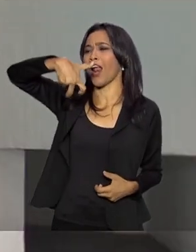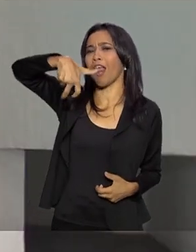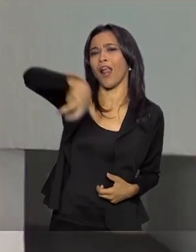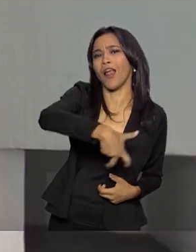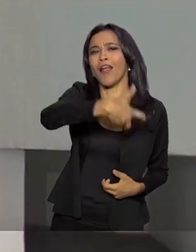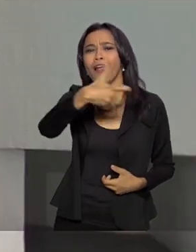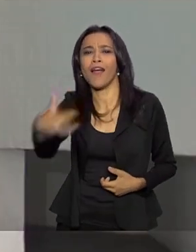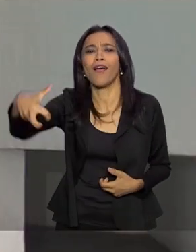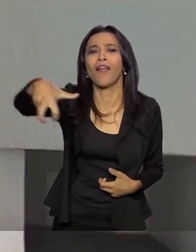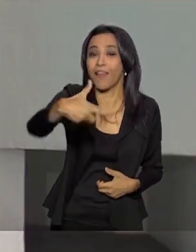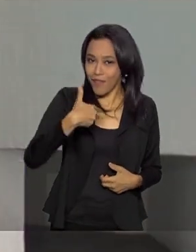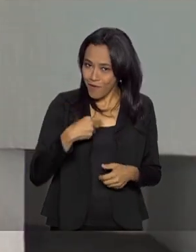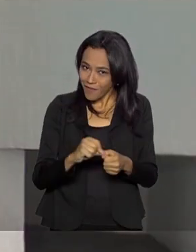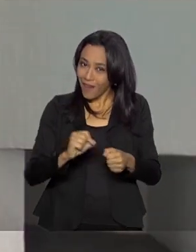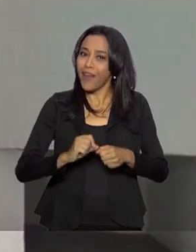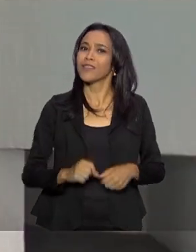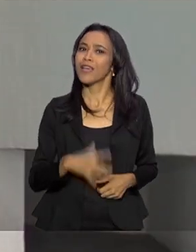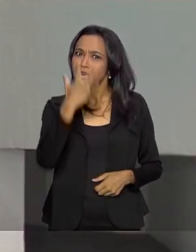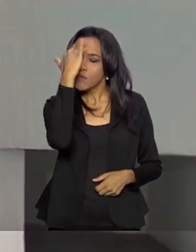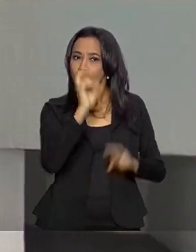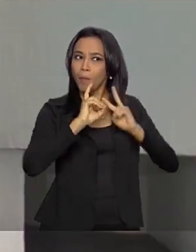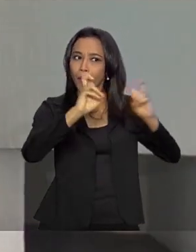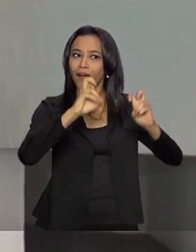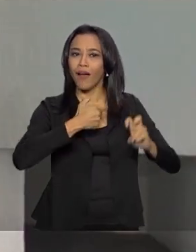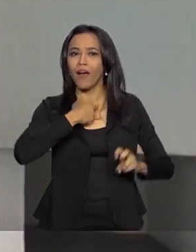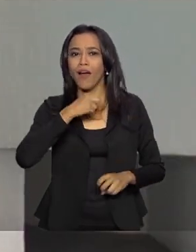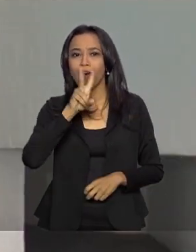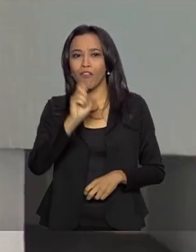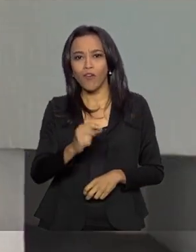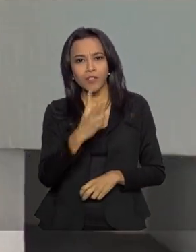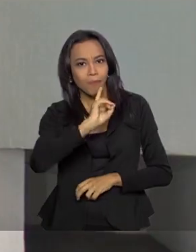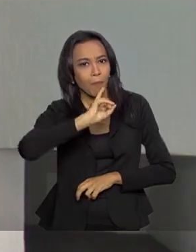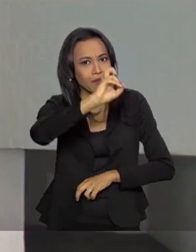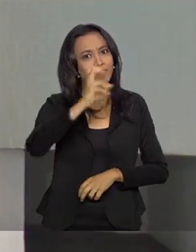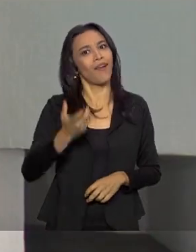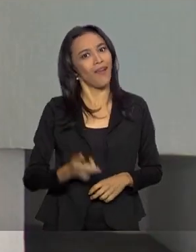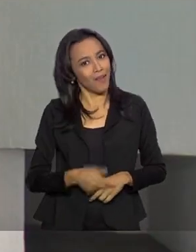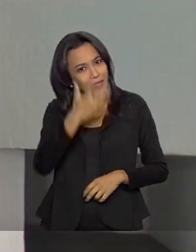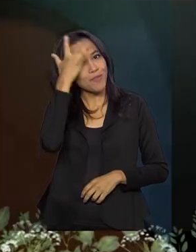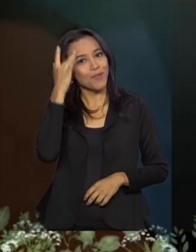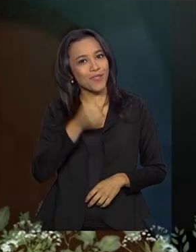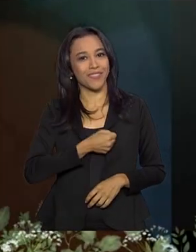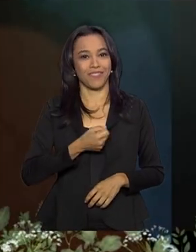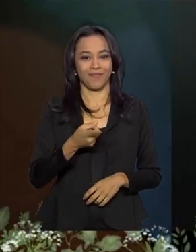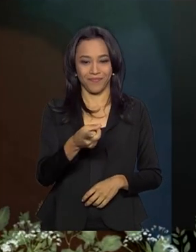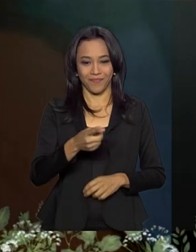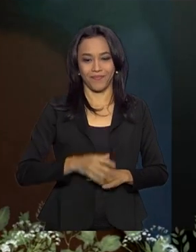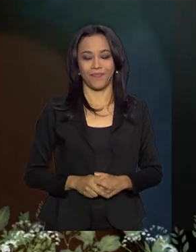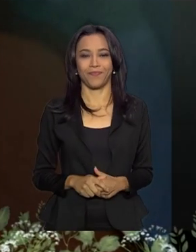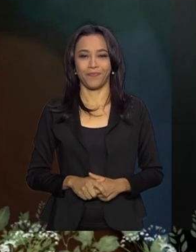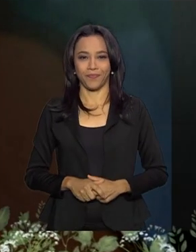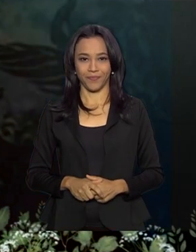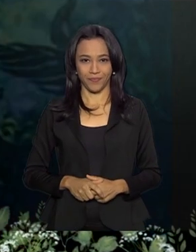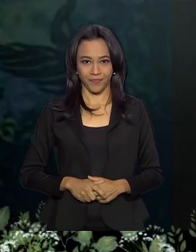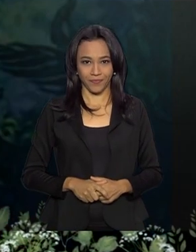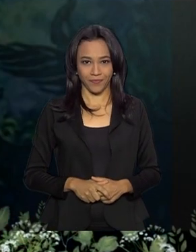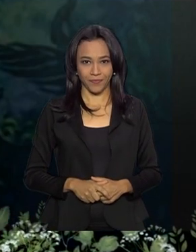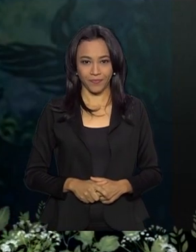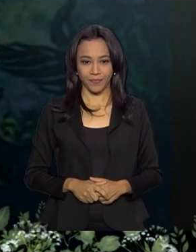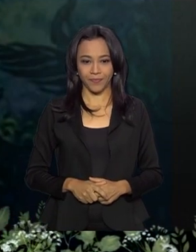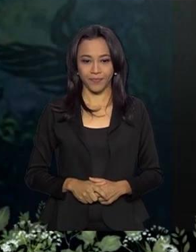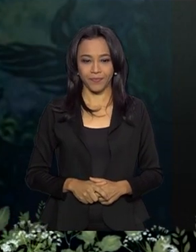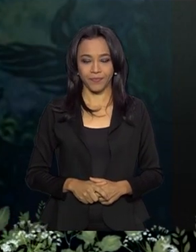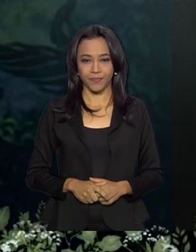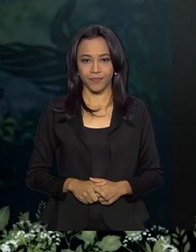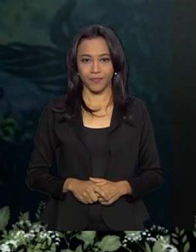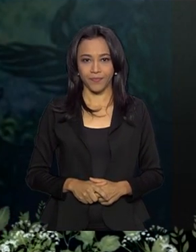E tem gente que reconhece pela voz. É fantástico. É impressionante, né? Vou protegê-lo de